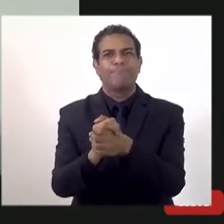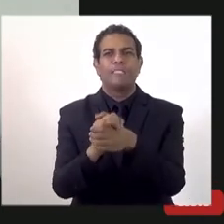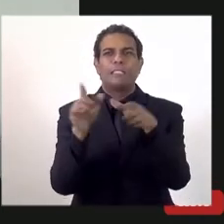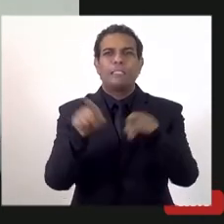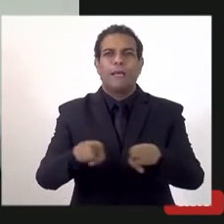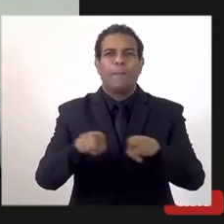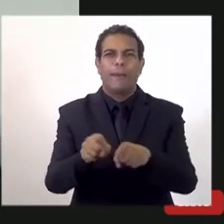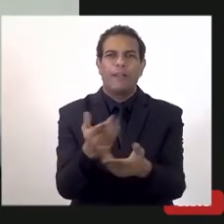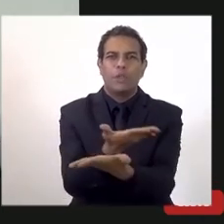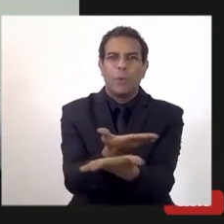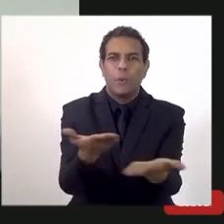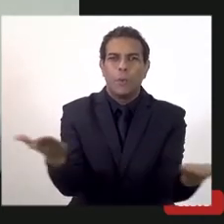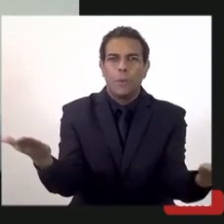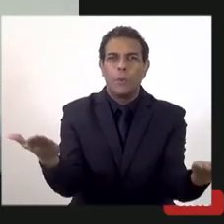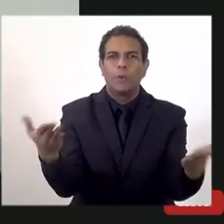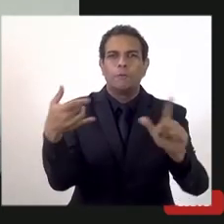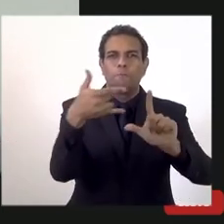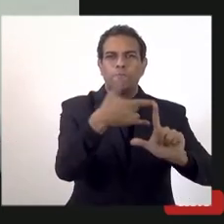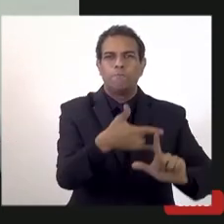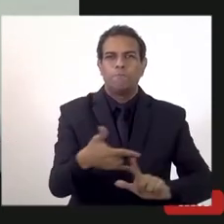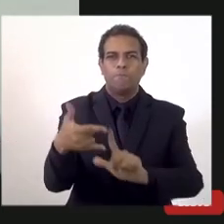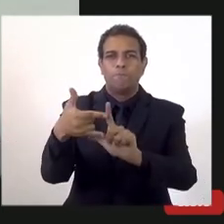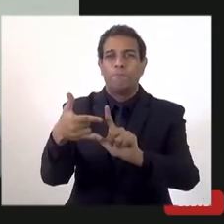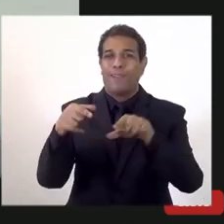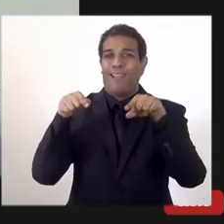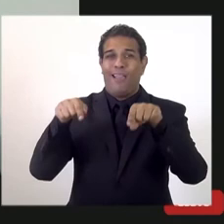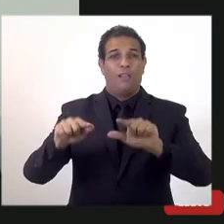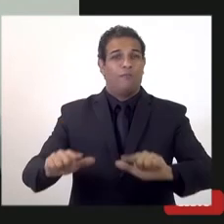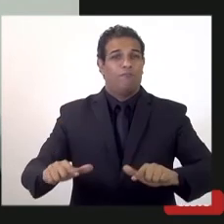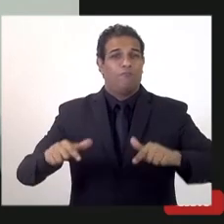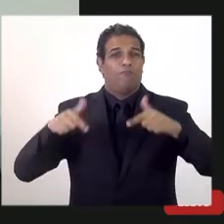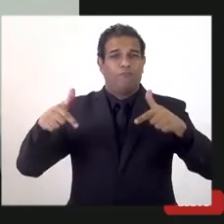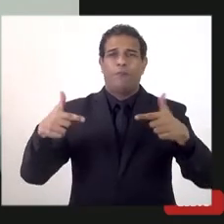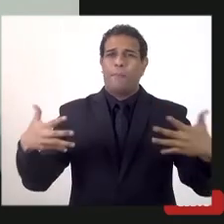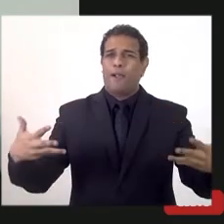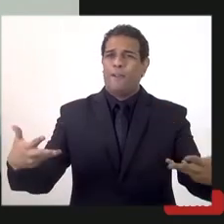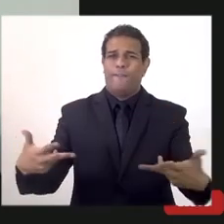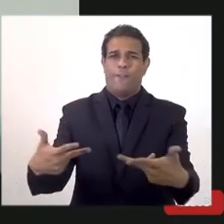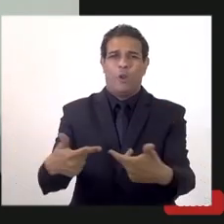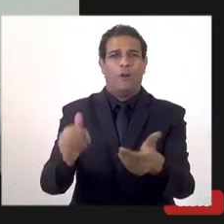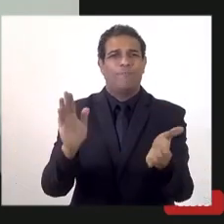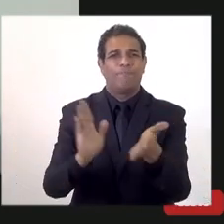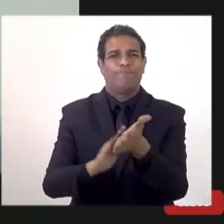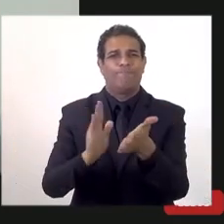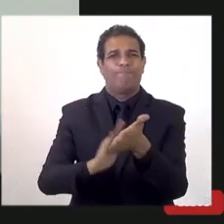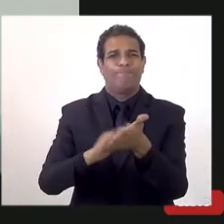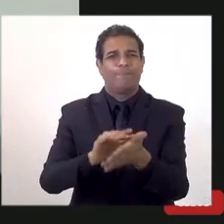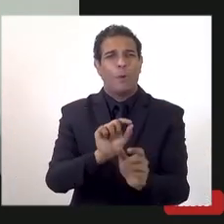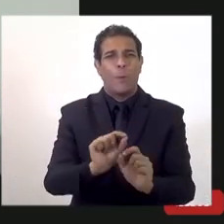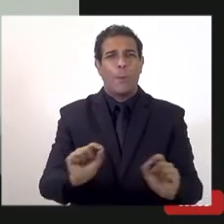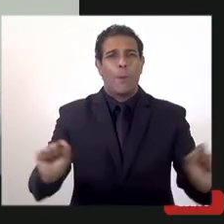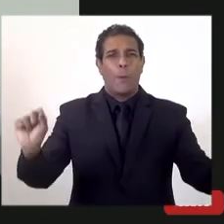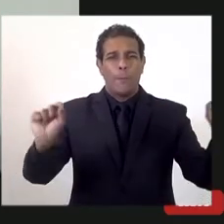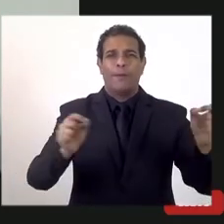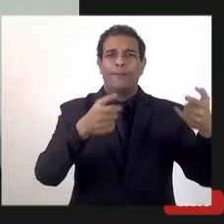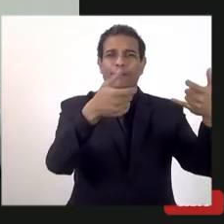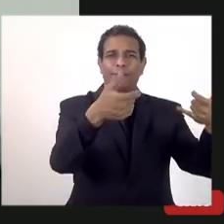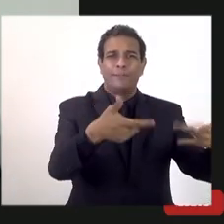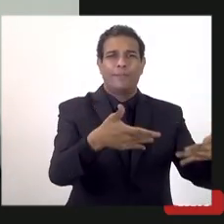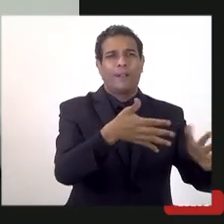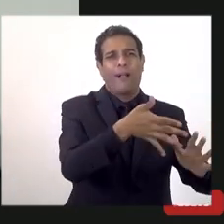sua pessoa, acho que essa iniciativa é uma iniciativa excelente, como tem dito todos que têm falado até agora,